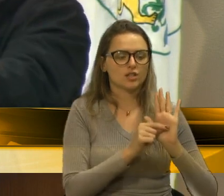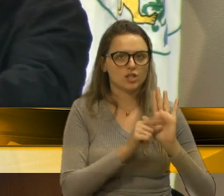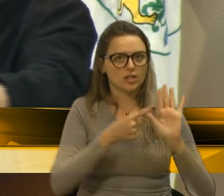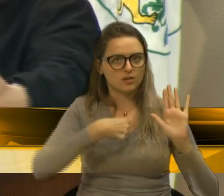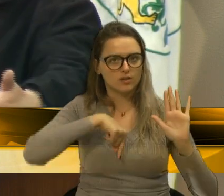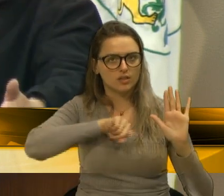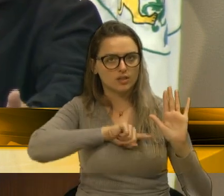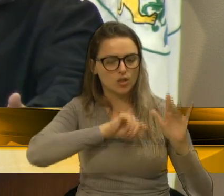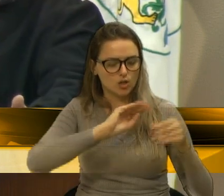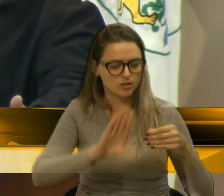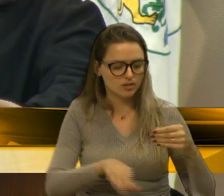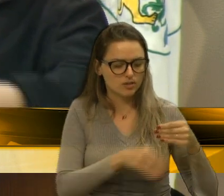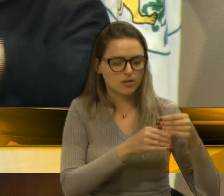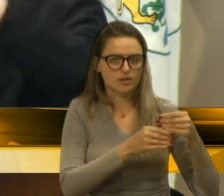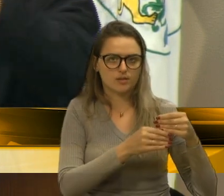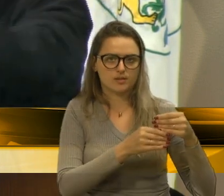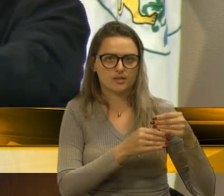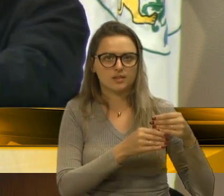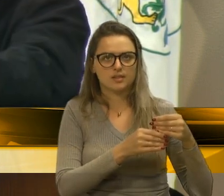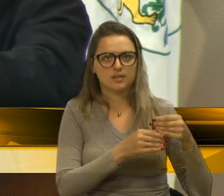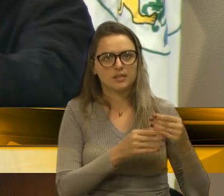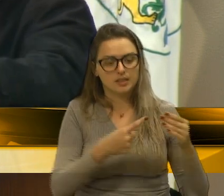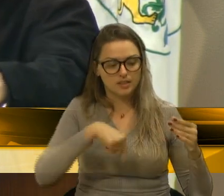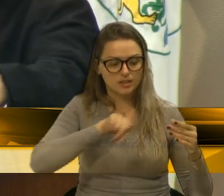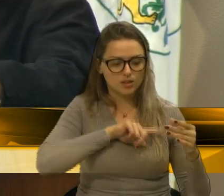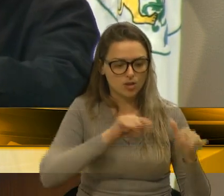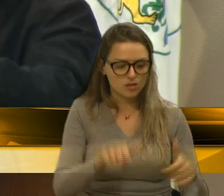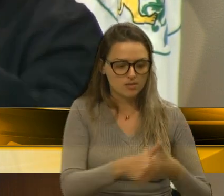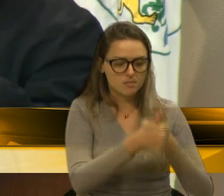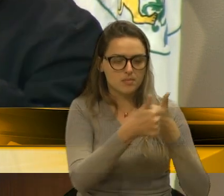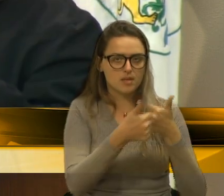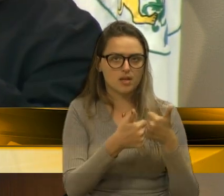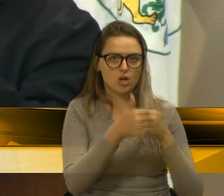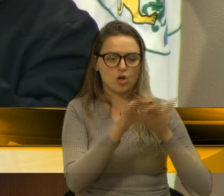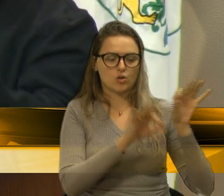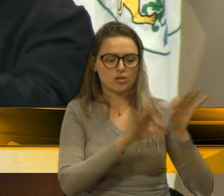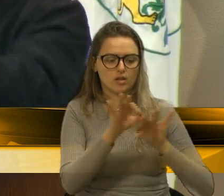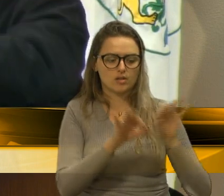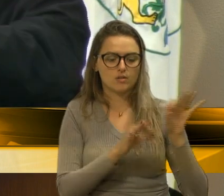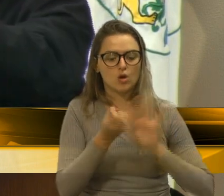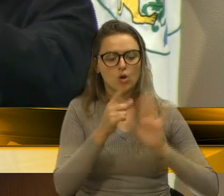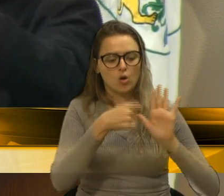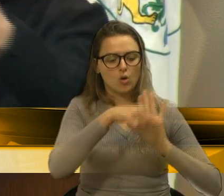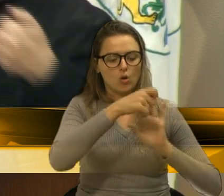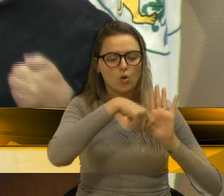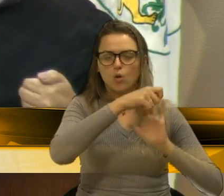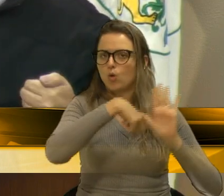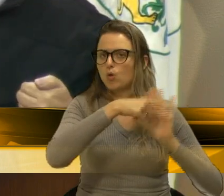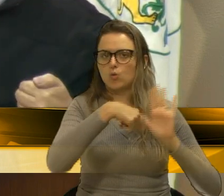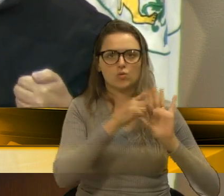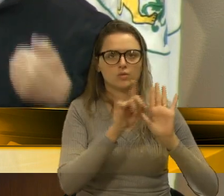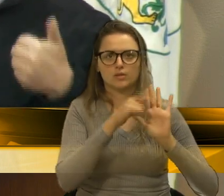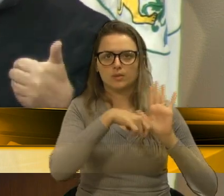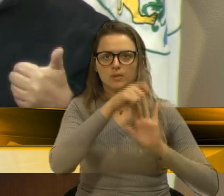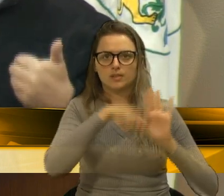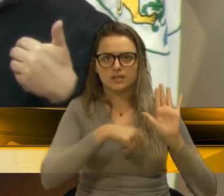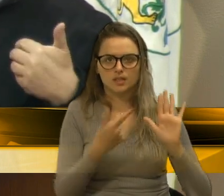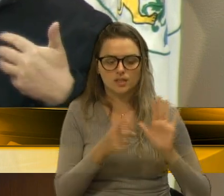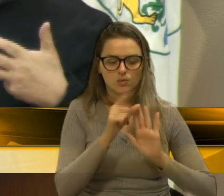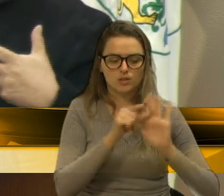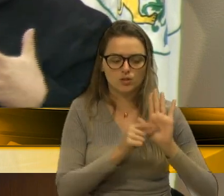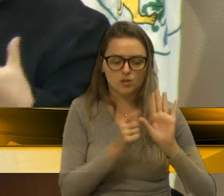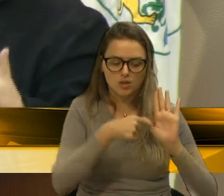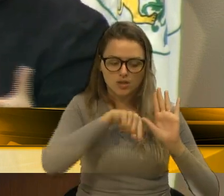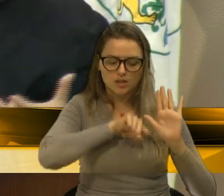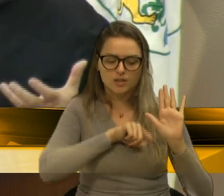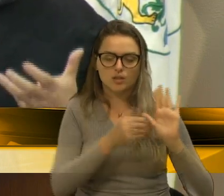acrescentamos, ou que melhoramos, né, ou veto aos artigos que suprimíamos, por conta da